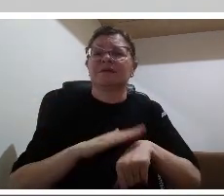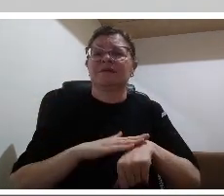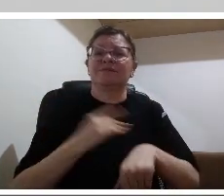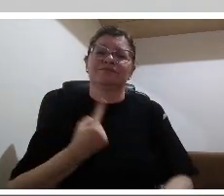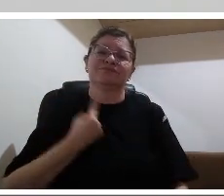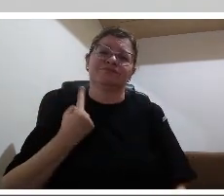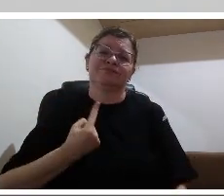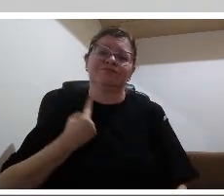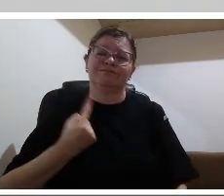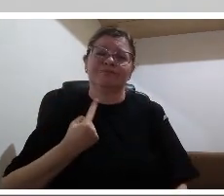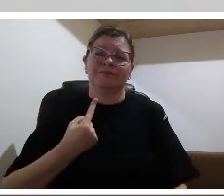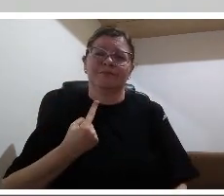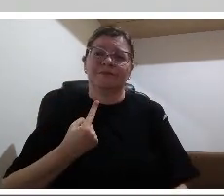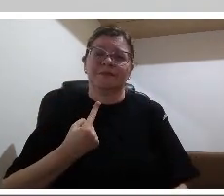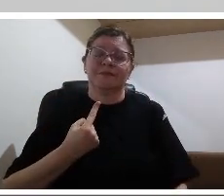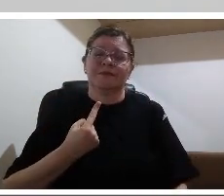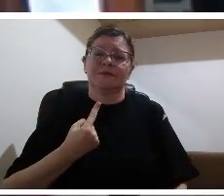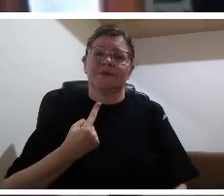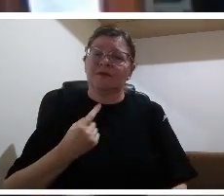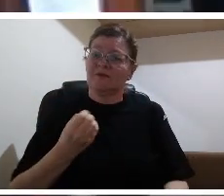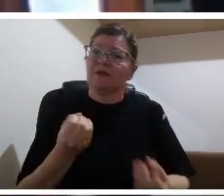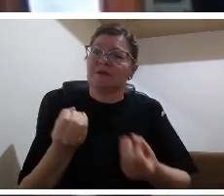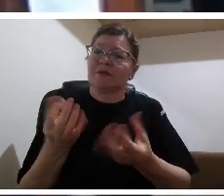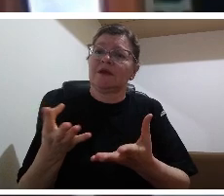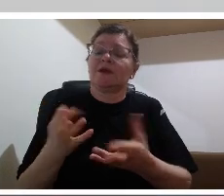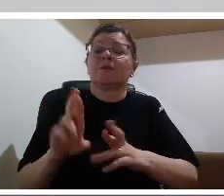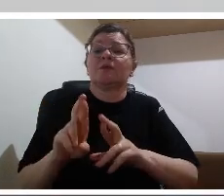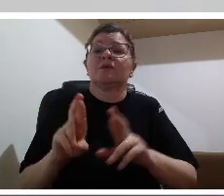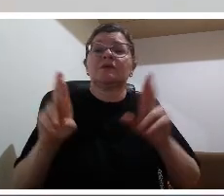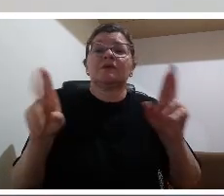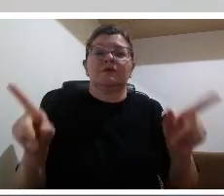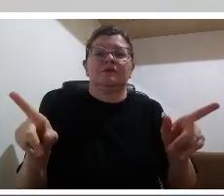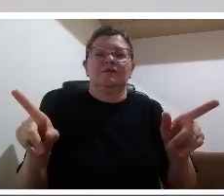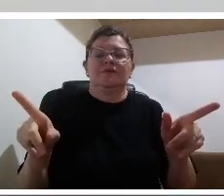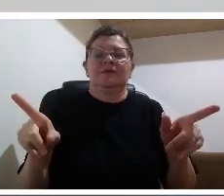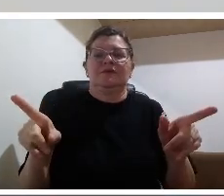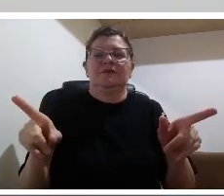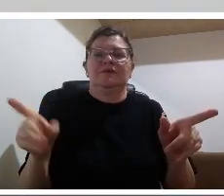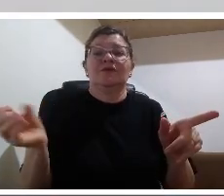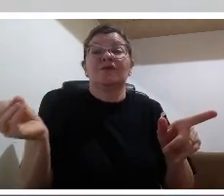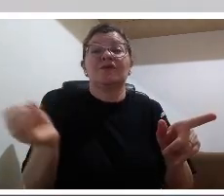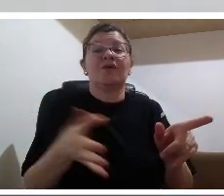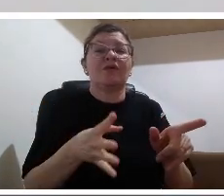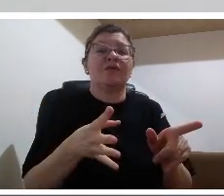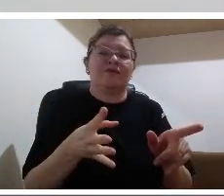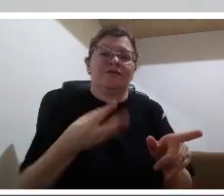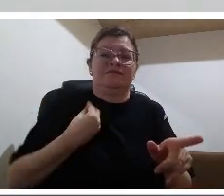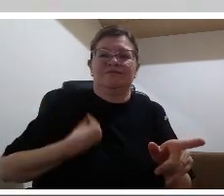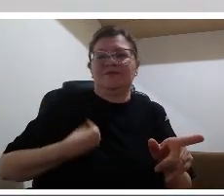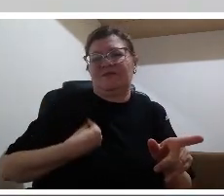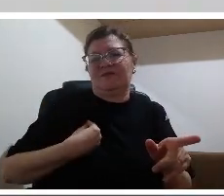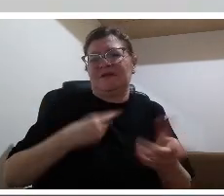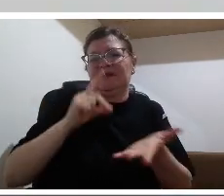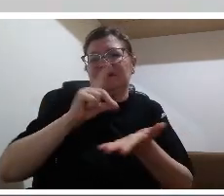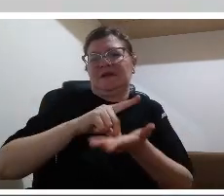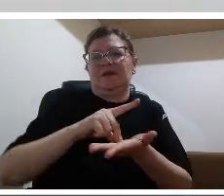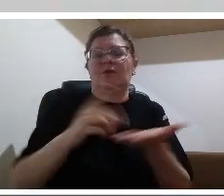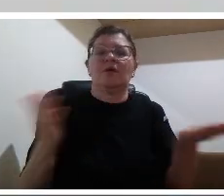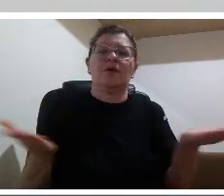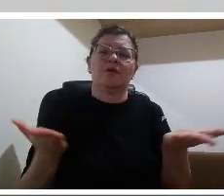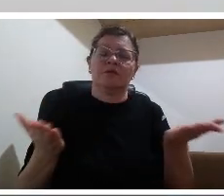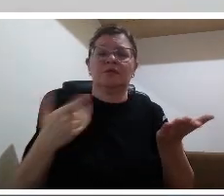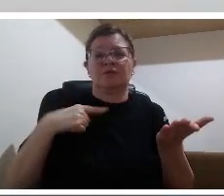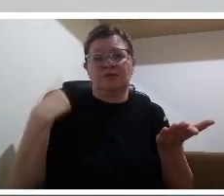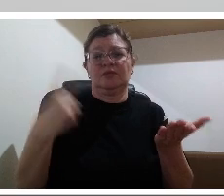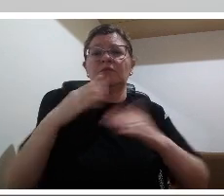a viver tanto como profissionais da educação como para as crianças e adolescentes que nós trabalhamos cotidianamente o professor já trouxe